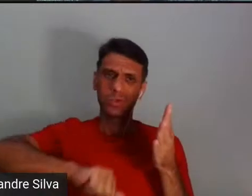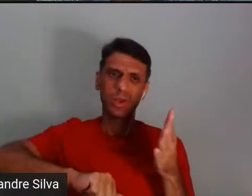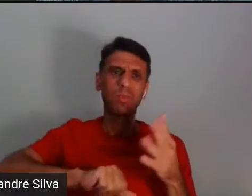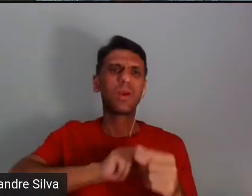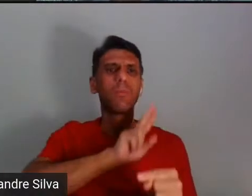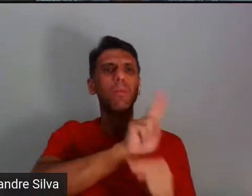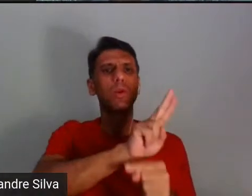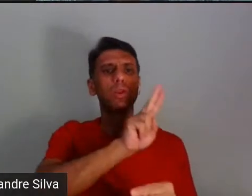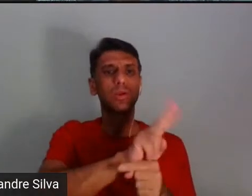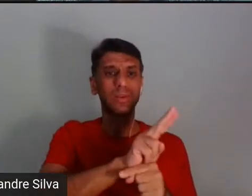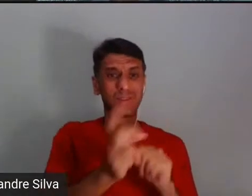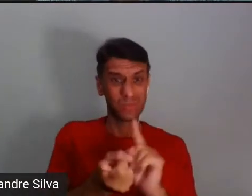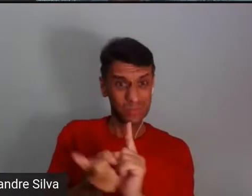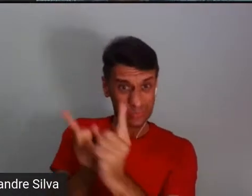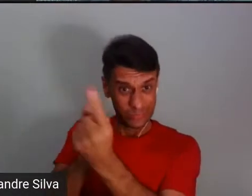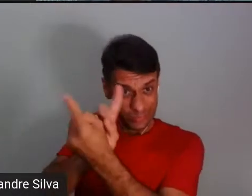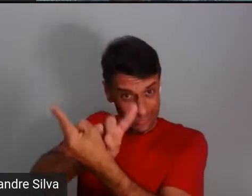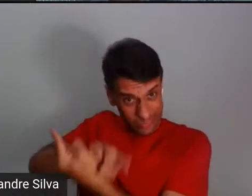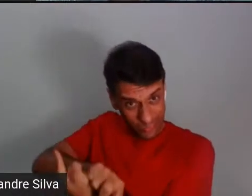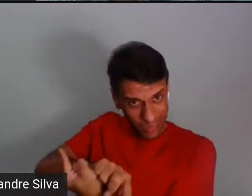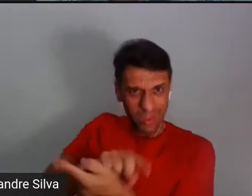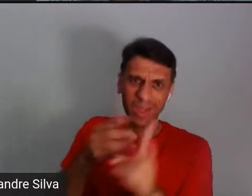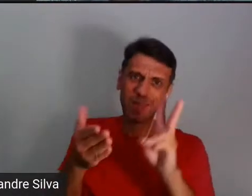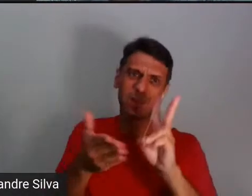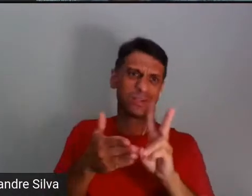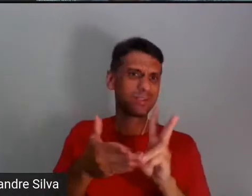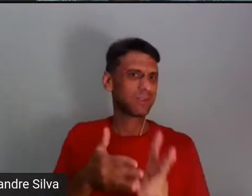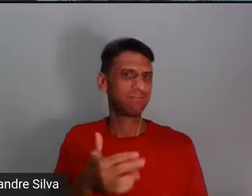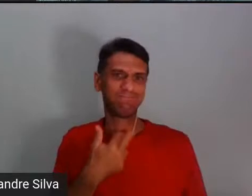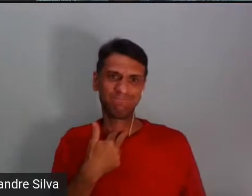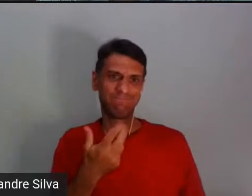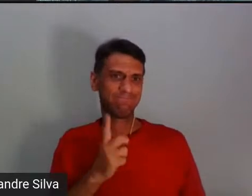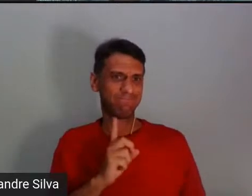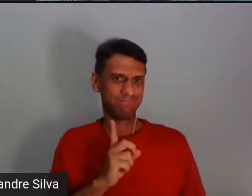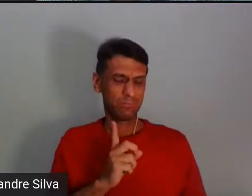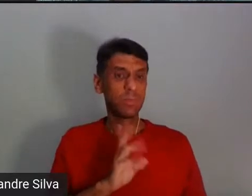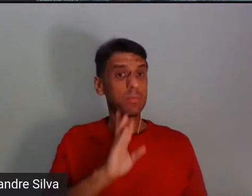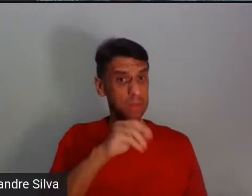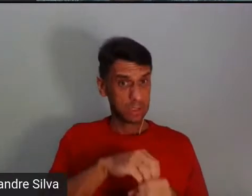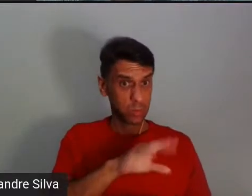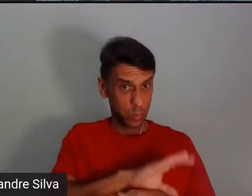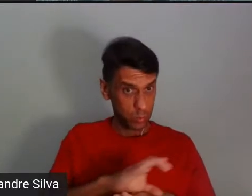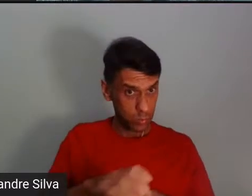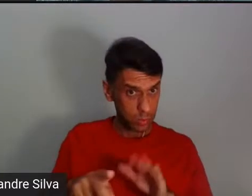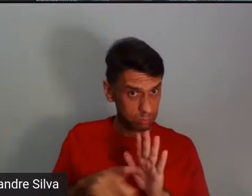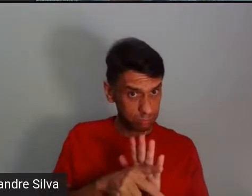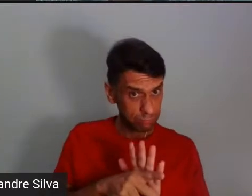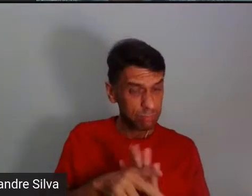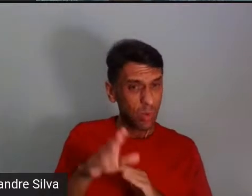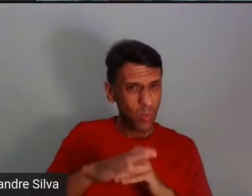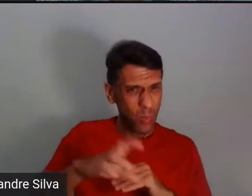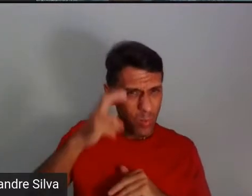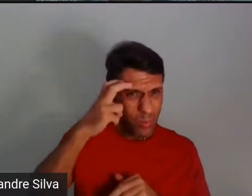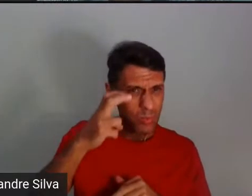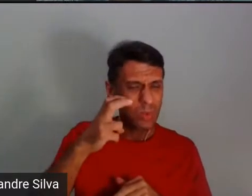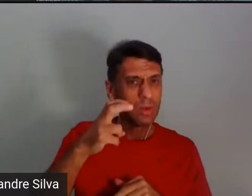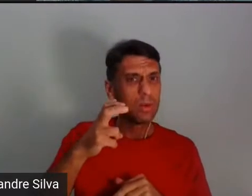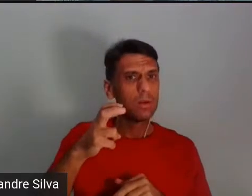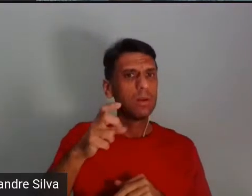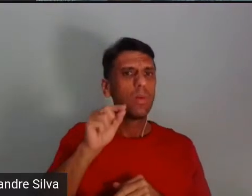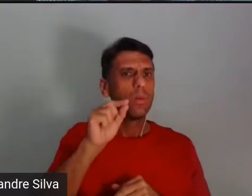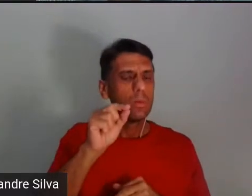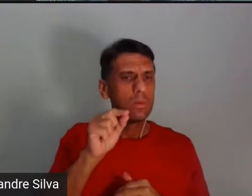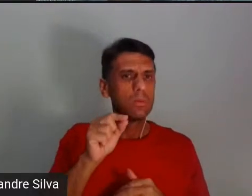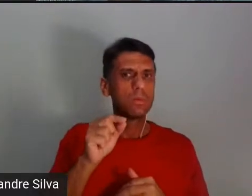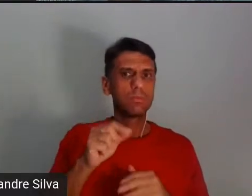as pessoas, né? Eu entendo que na nossa cultura até isso faça sentido, mas o que está em jogo ali nas relações entre não